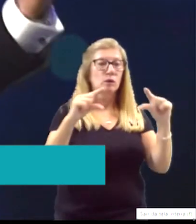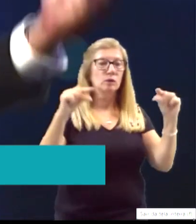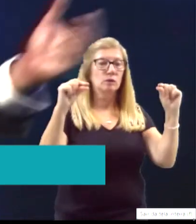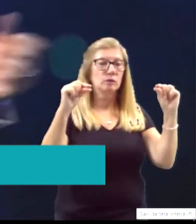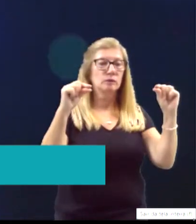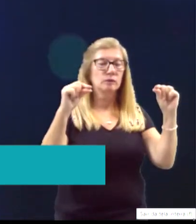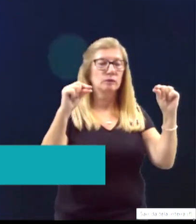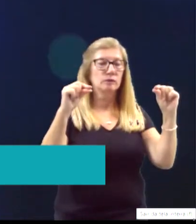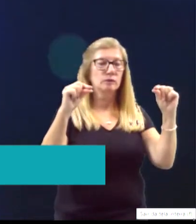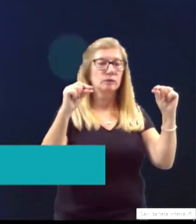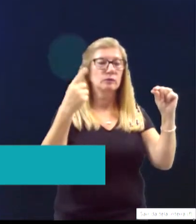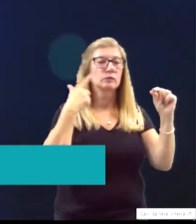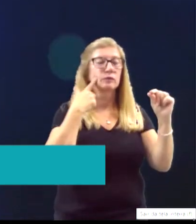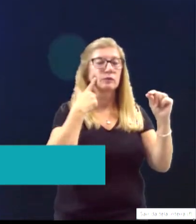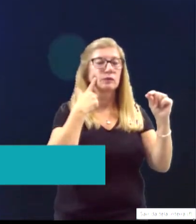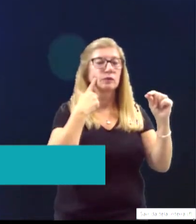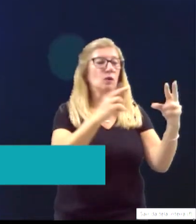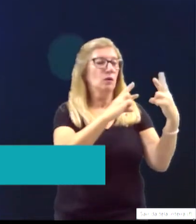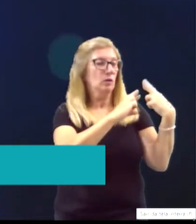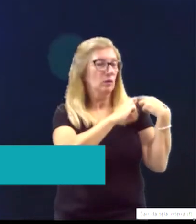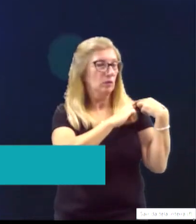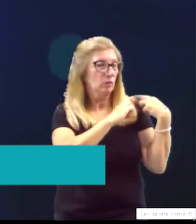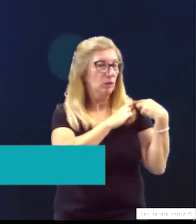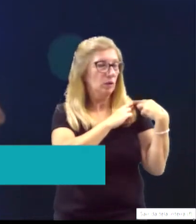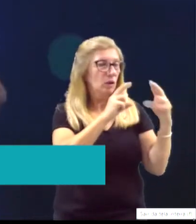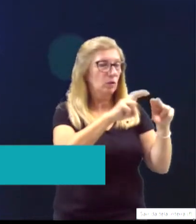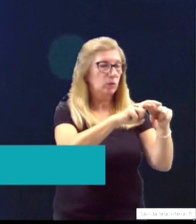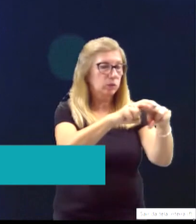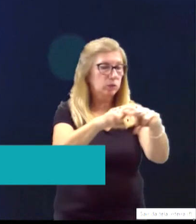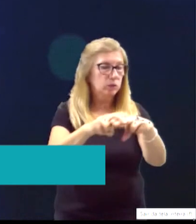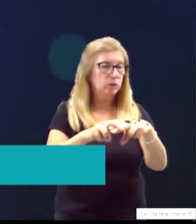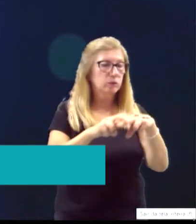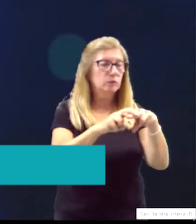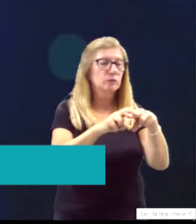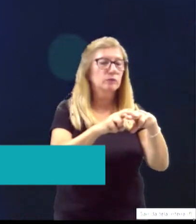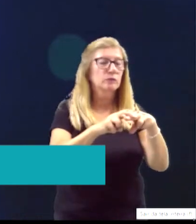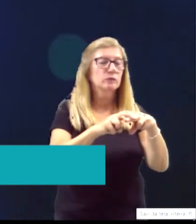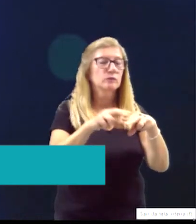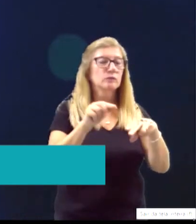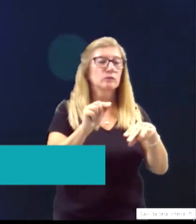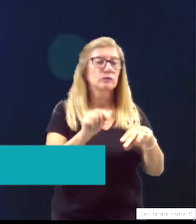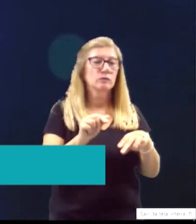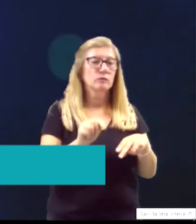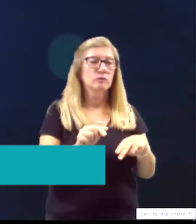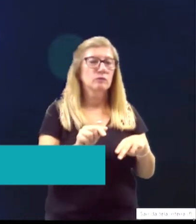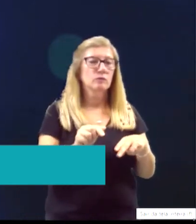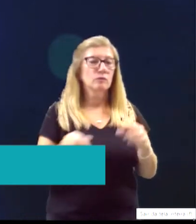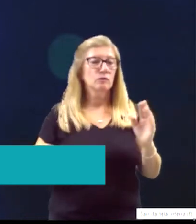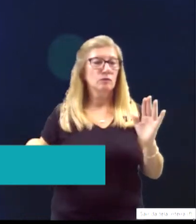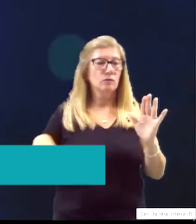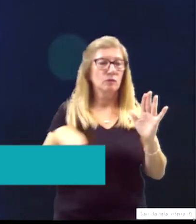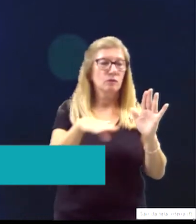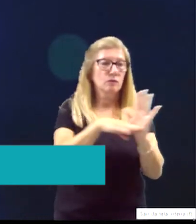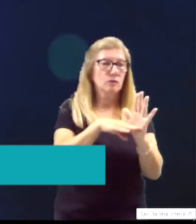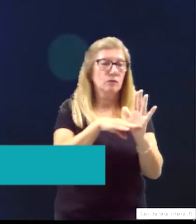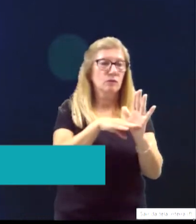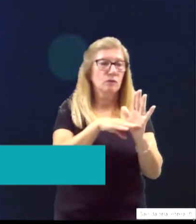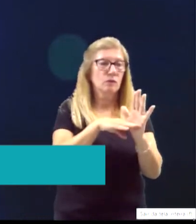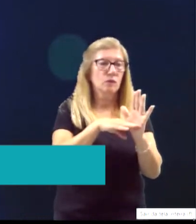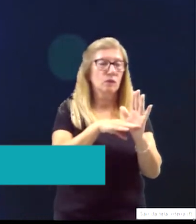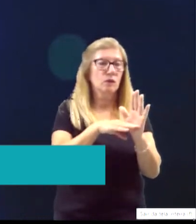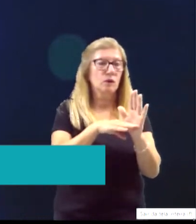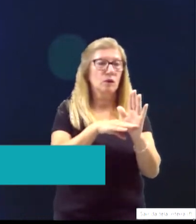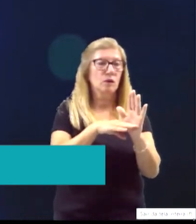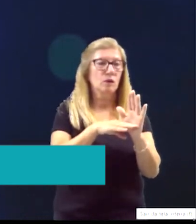com os representantes das bancadas federais, para que cheguem as proposições,